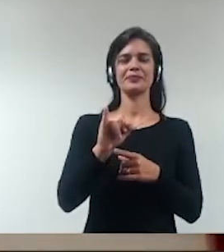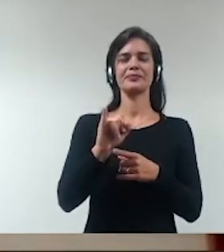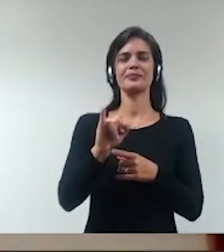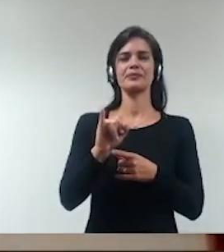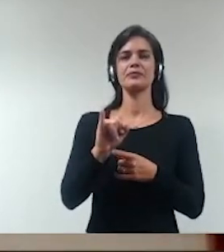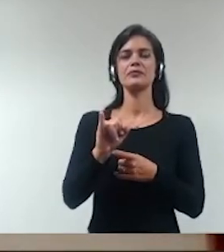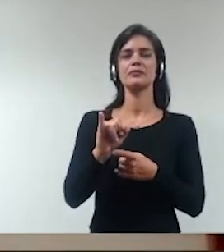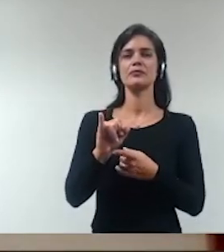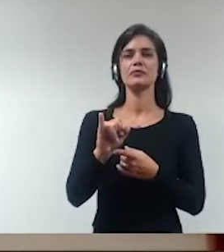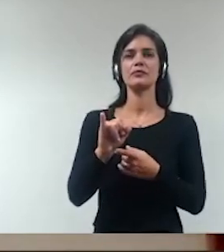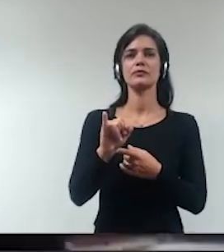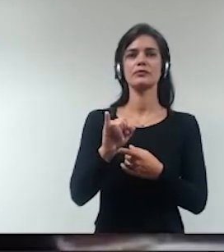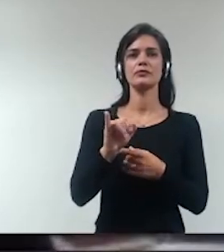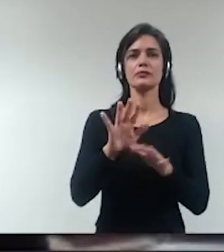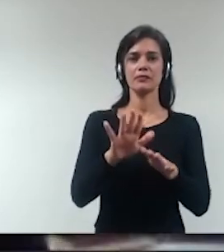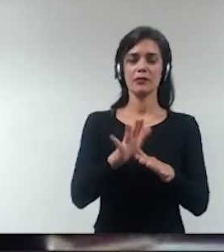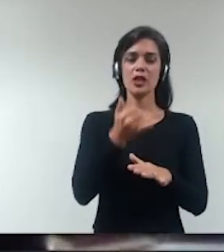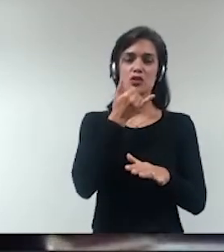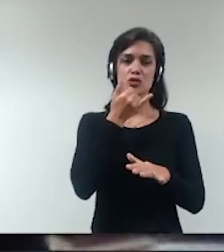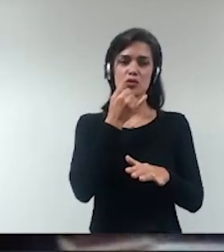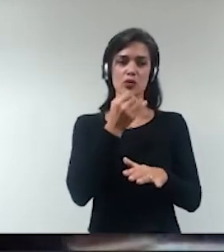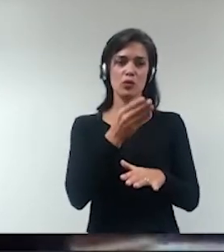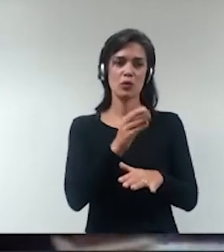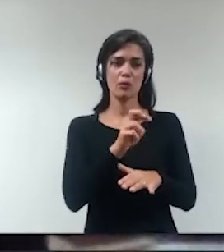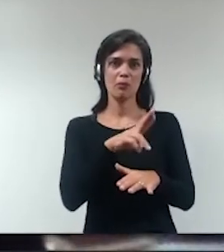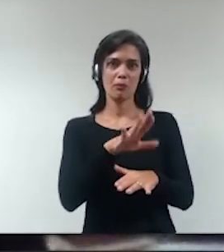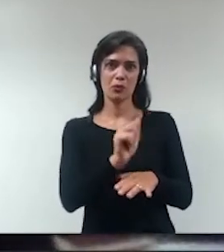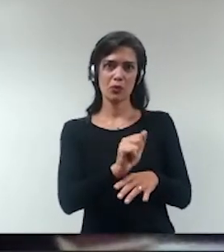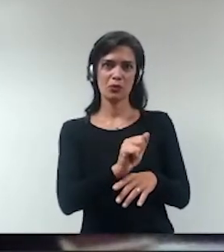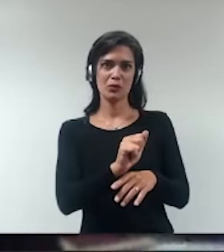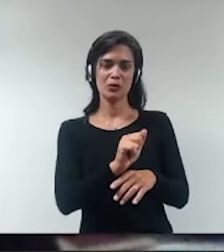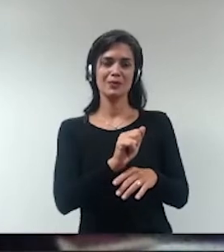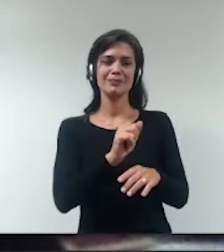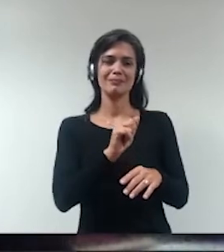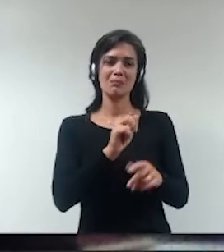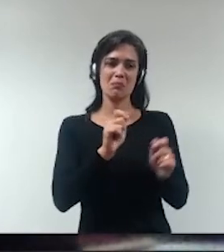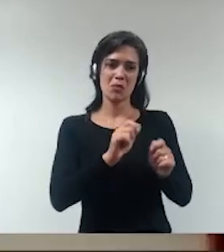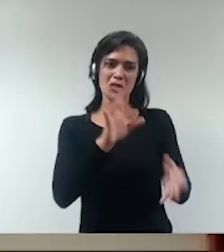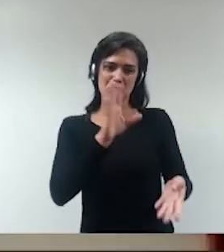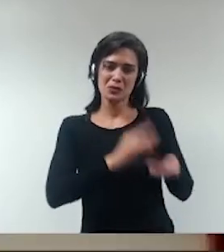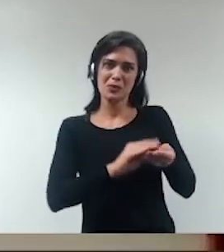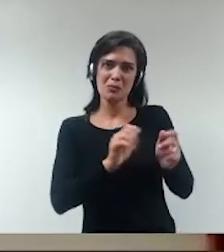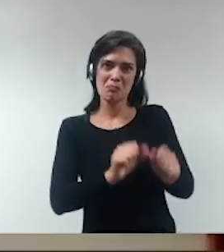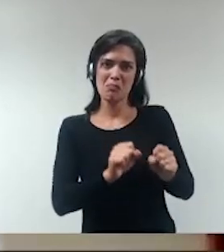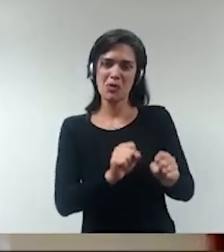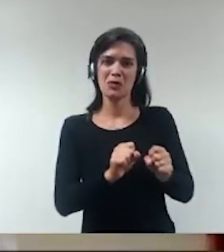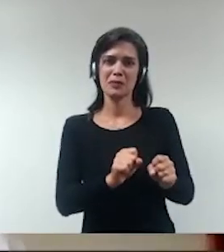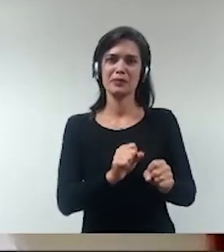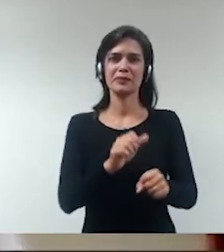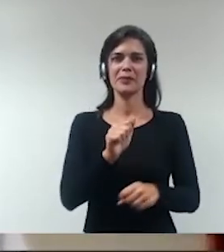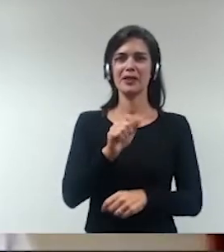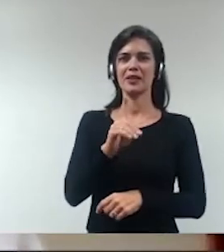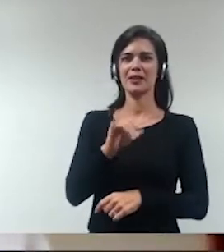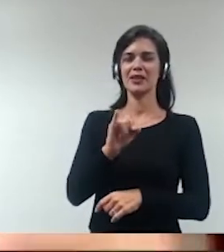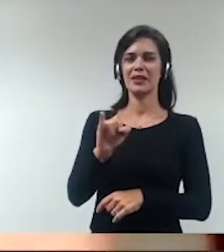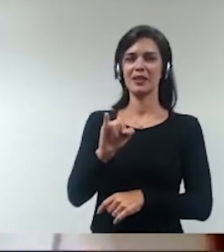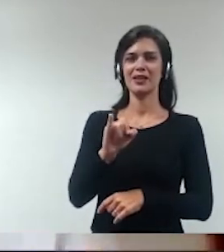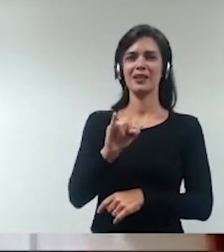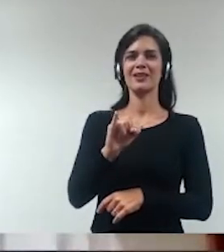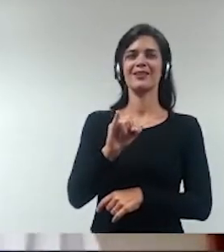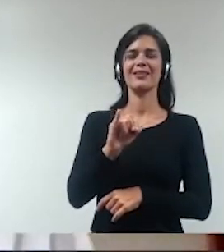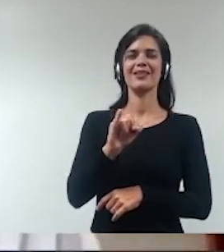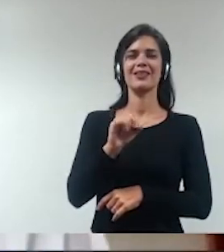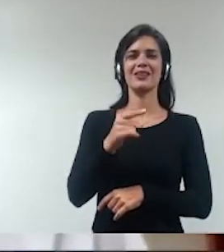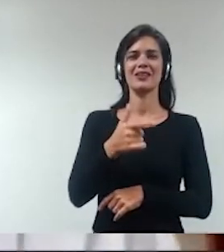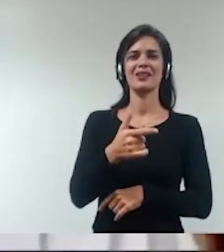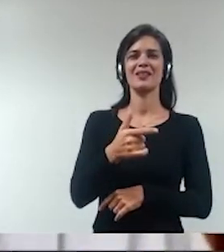ADI Doutor Bruno desculpa se o senhor puder ir caminhando para a conclusão já estou indo para a conclusão ADI 64 eu vou passar